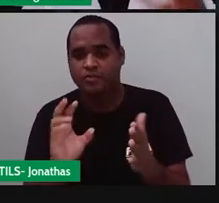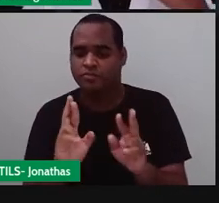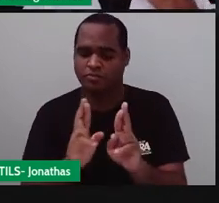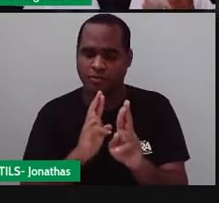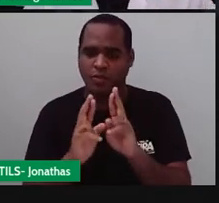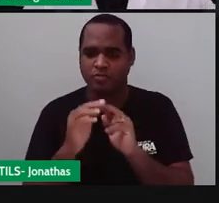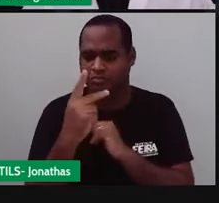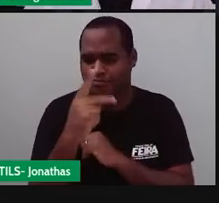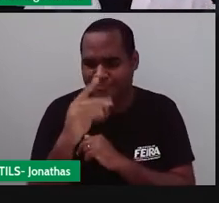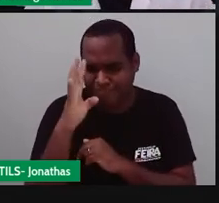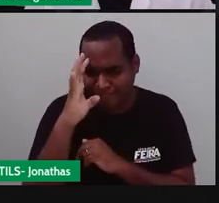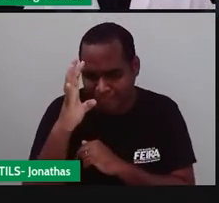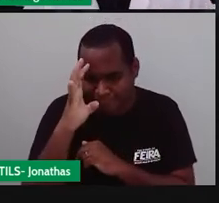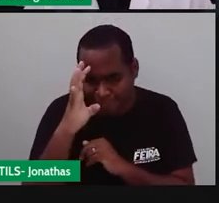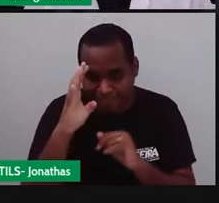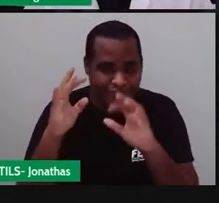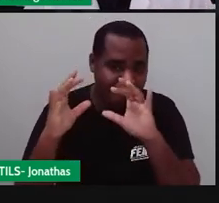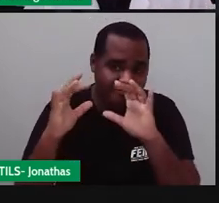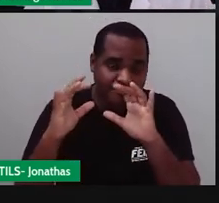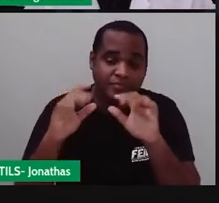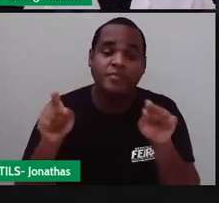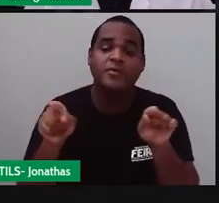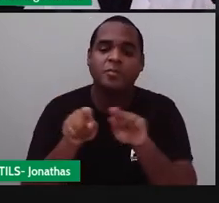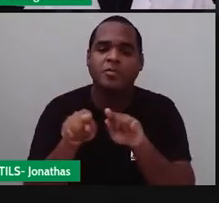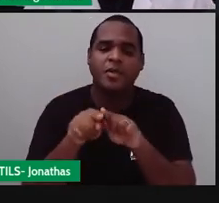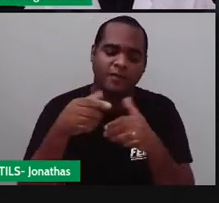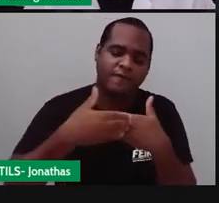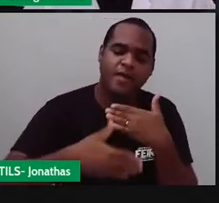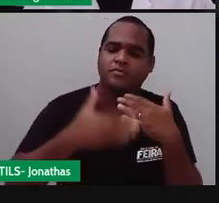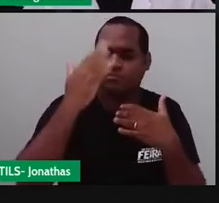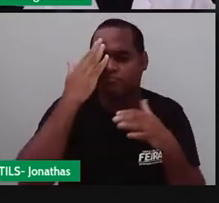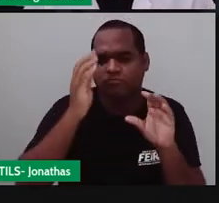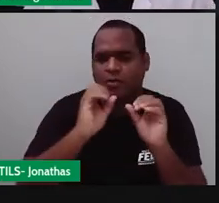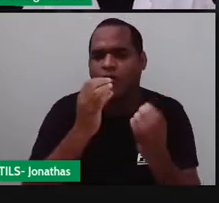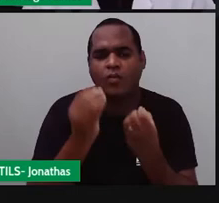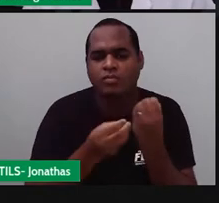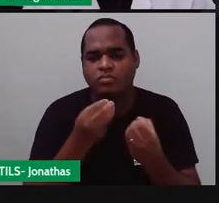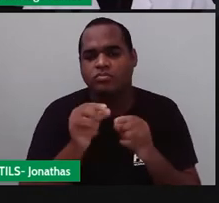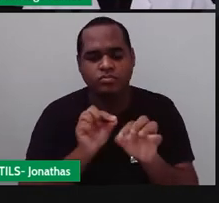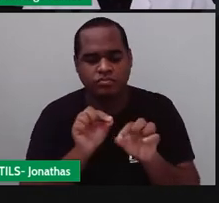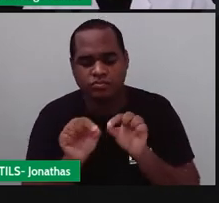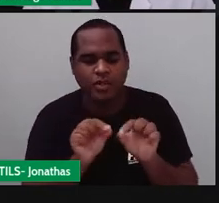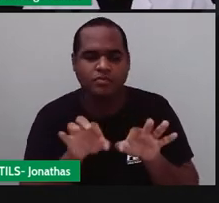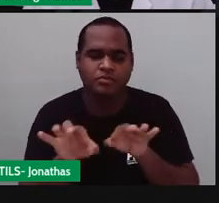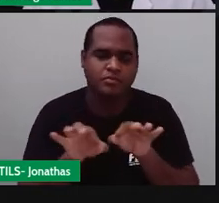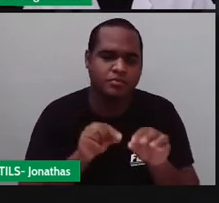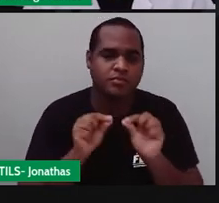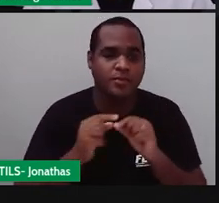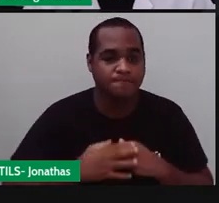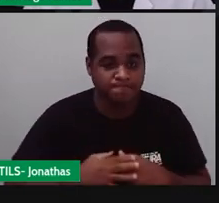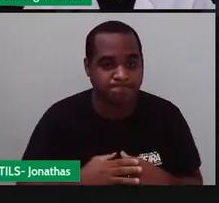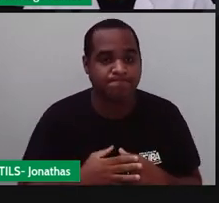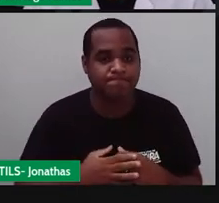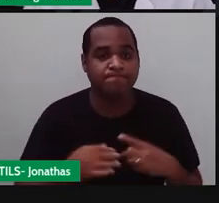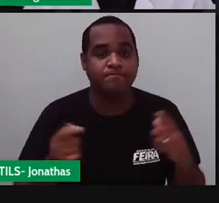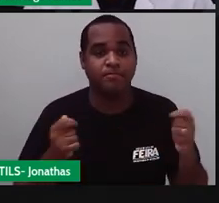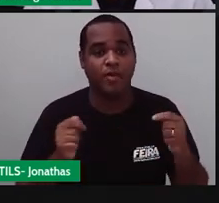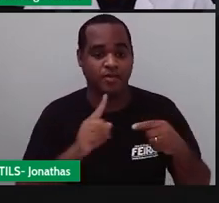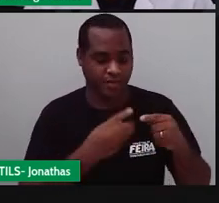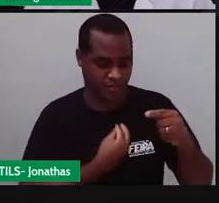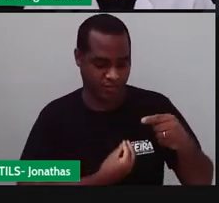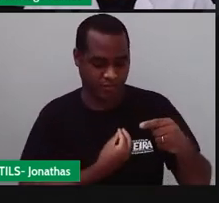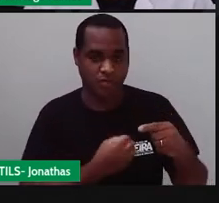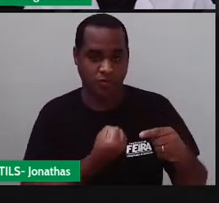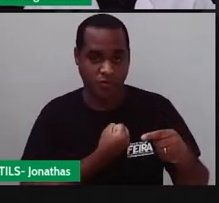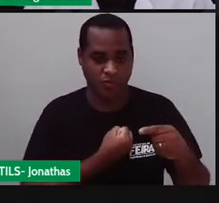mesmo e vai entendendo como é que as coisas funcionam. Quando a parte de baixo é